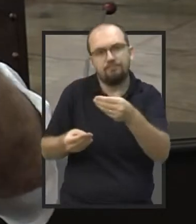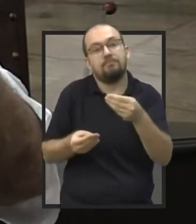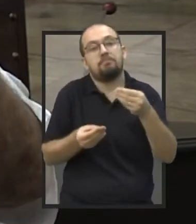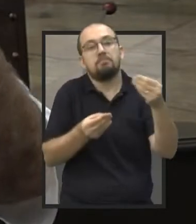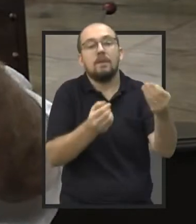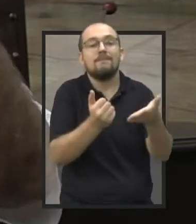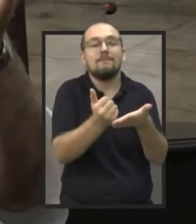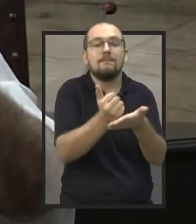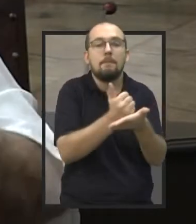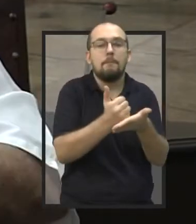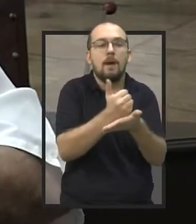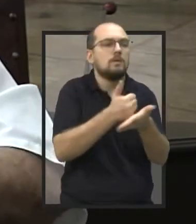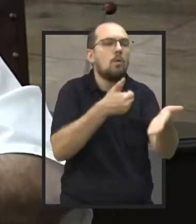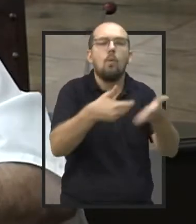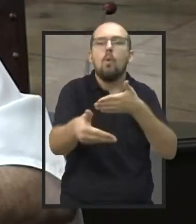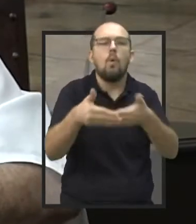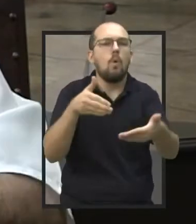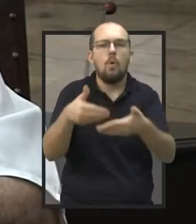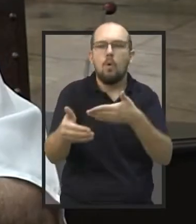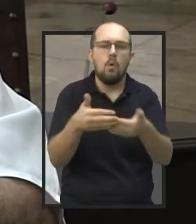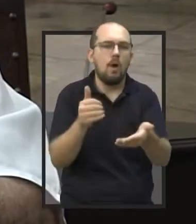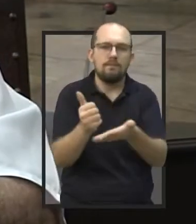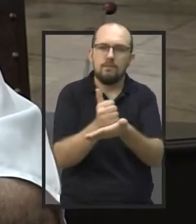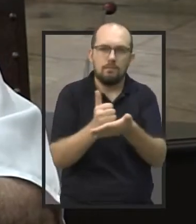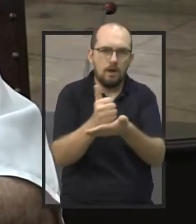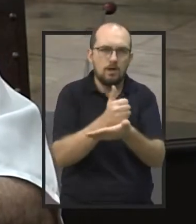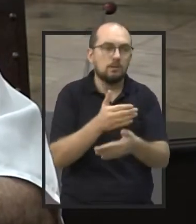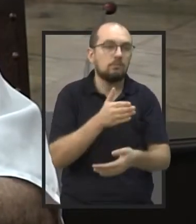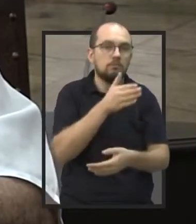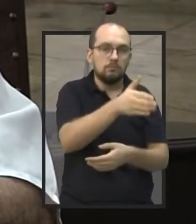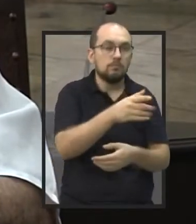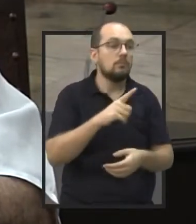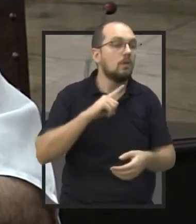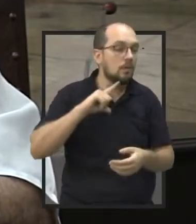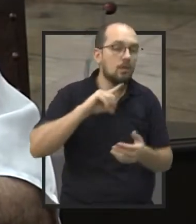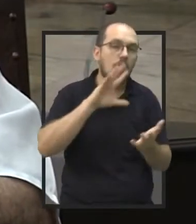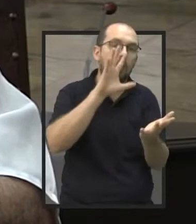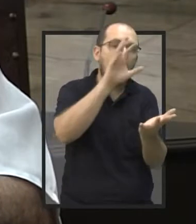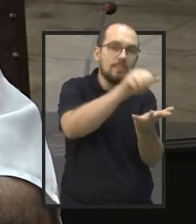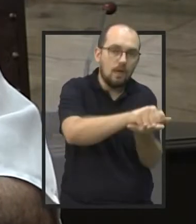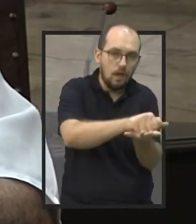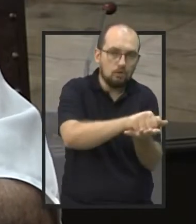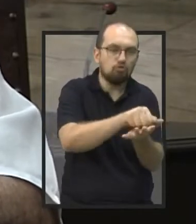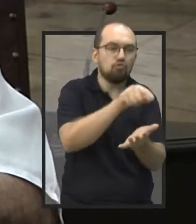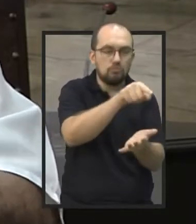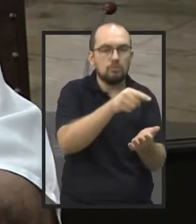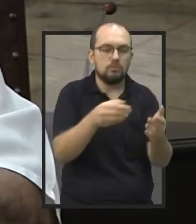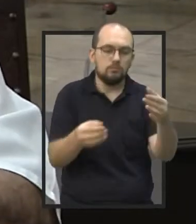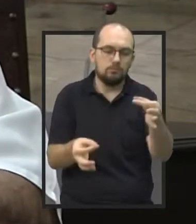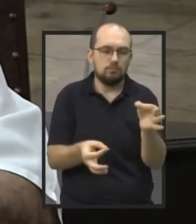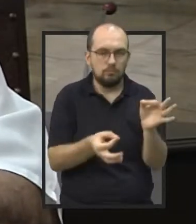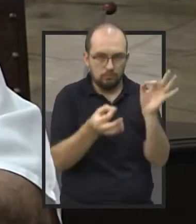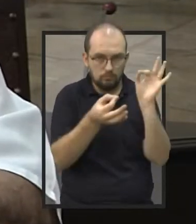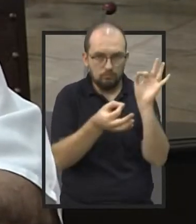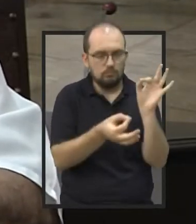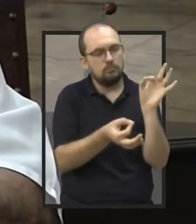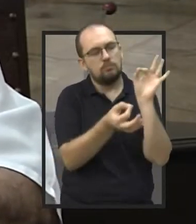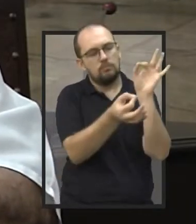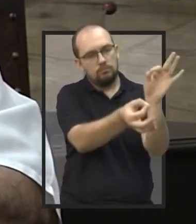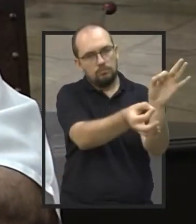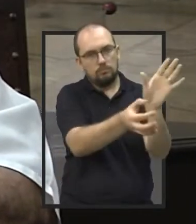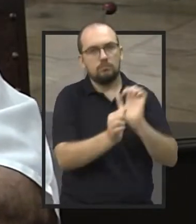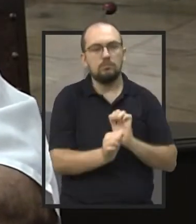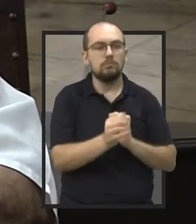numa rede qualquer, na cidade, ter o cadastro dela lá e ela chega lá, entrega a receita